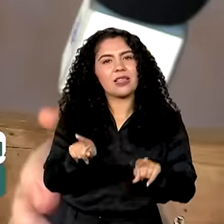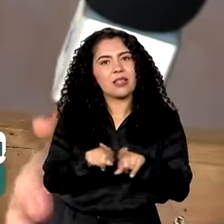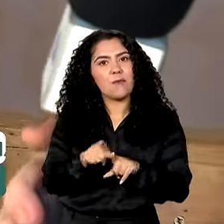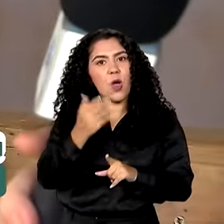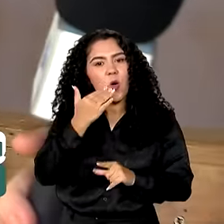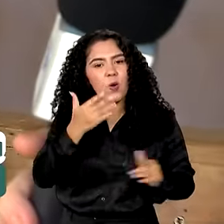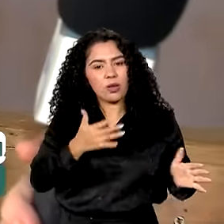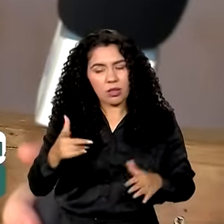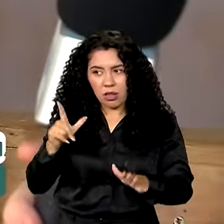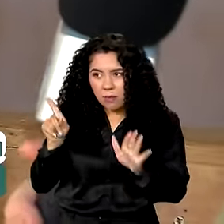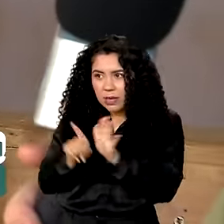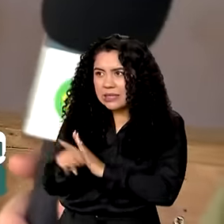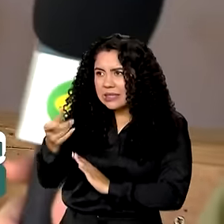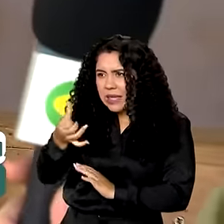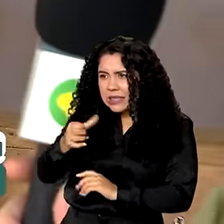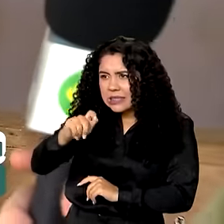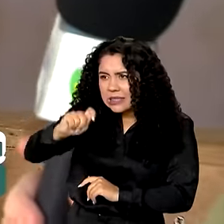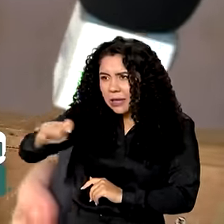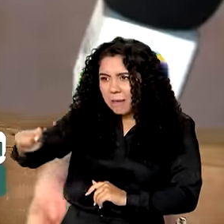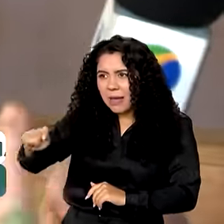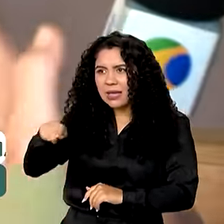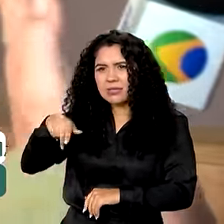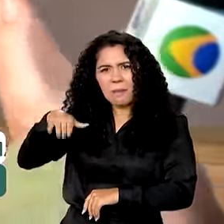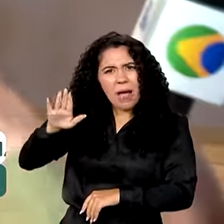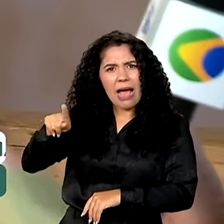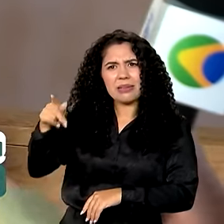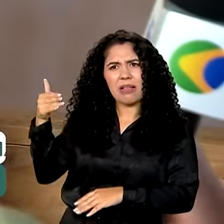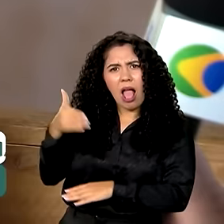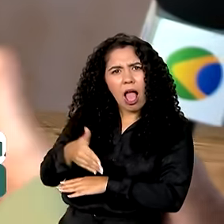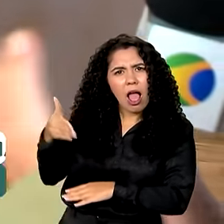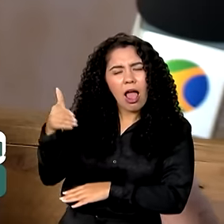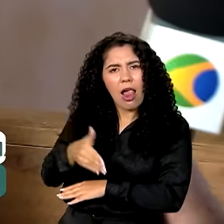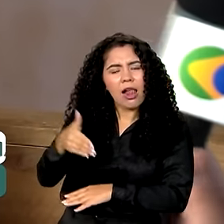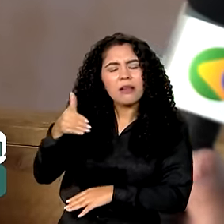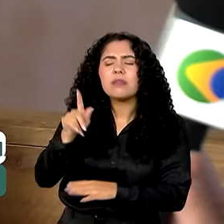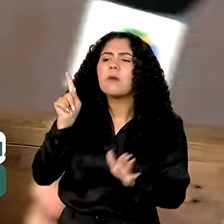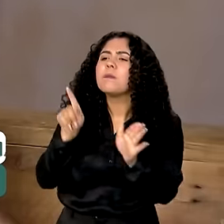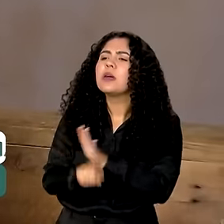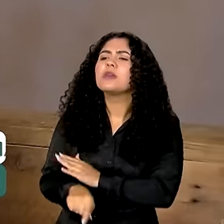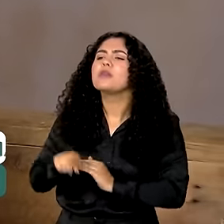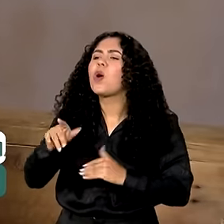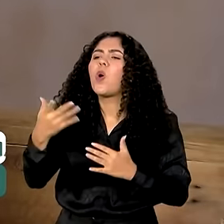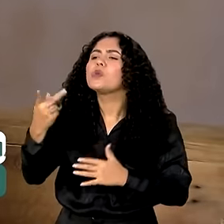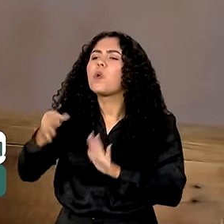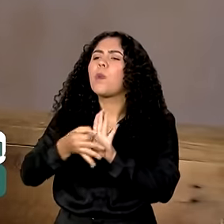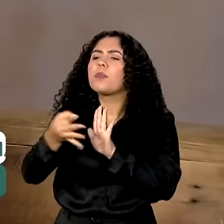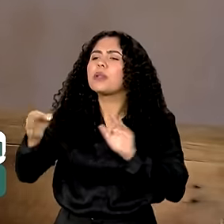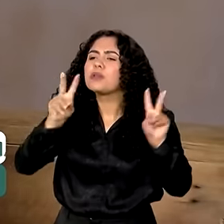Já tem mais de seis meses que a senhora vem comer aqui. O que a senhora acha dessa comida?